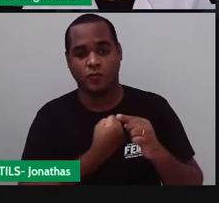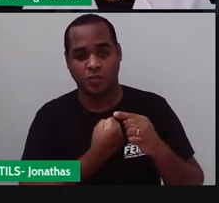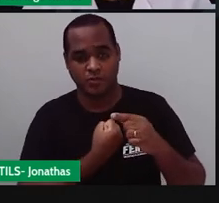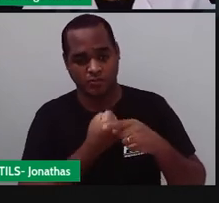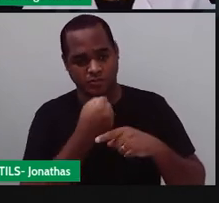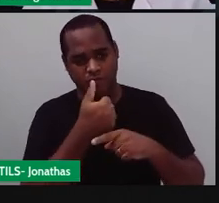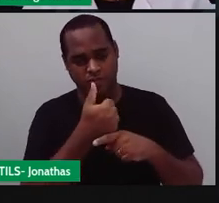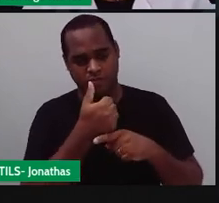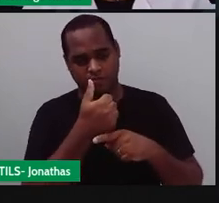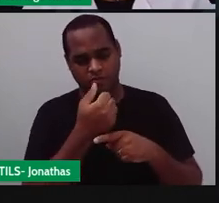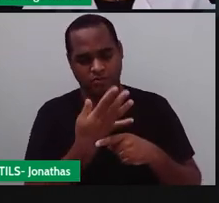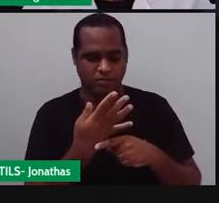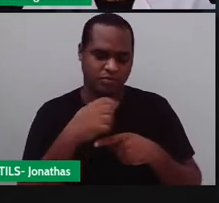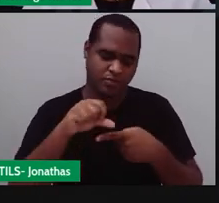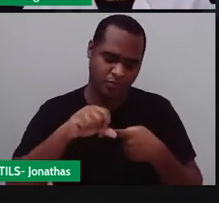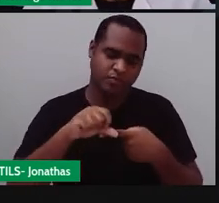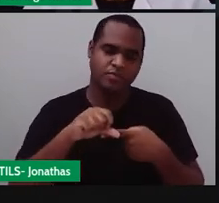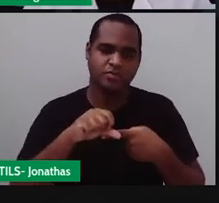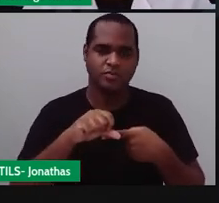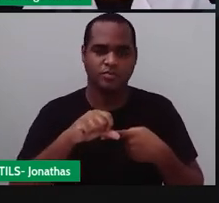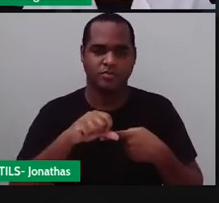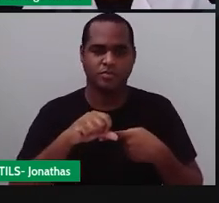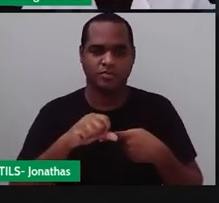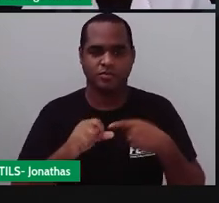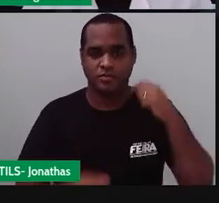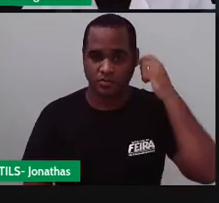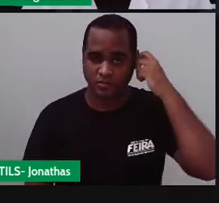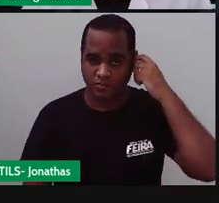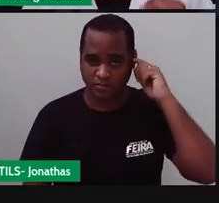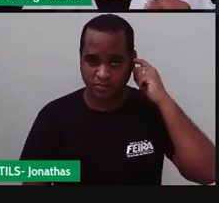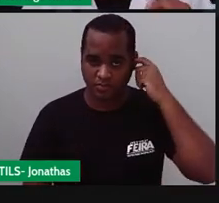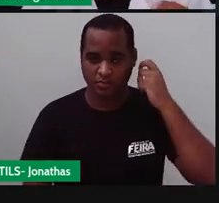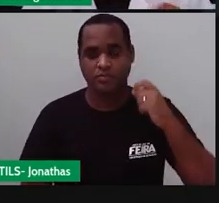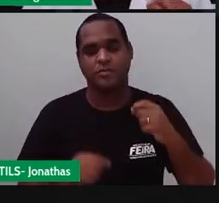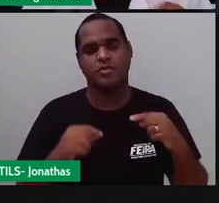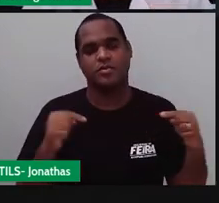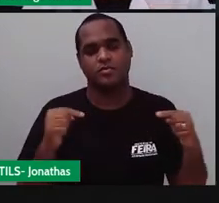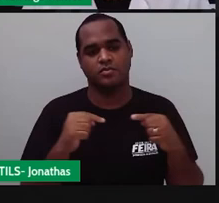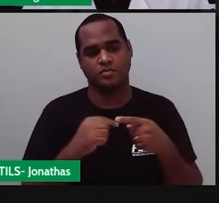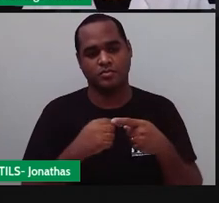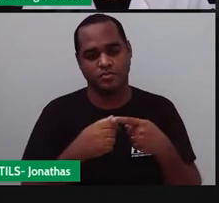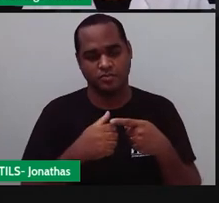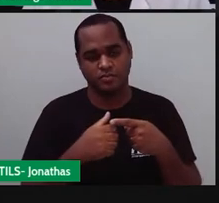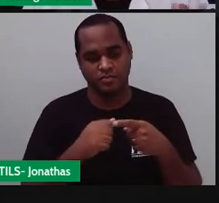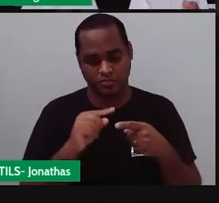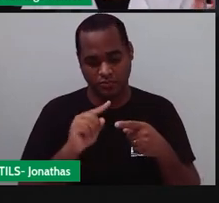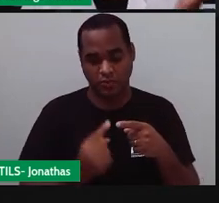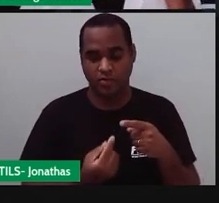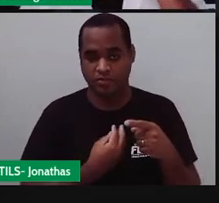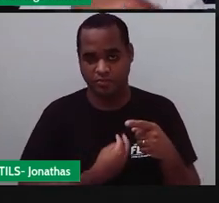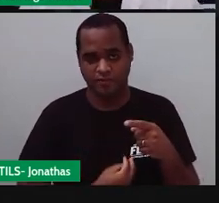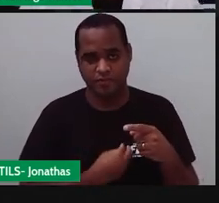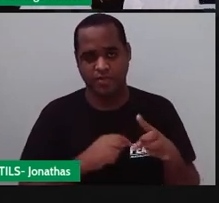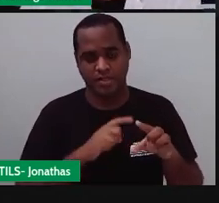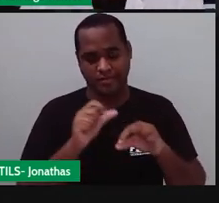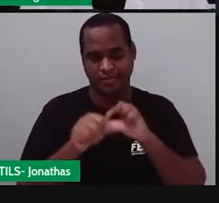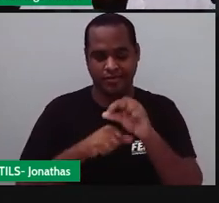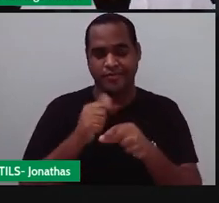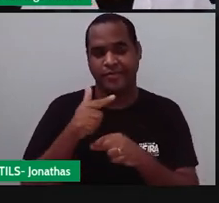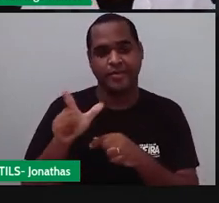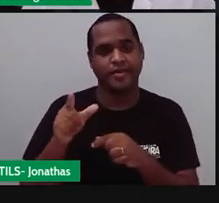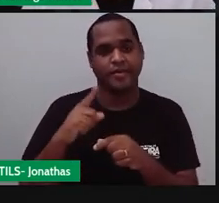ele que é o 149 e coloca uma vírgula nesse número onde depois dela